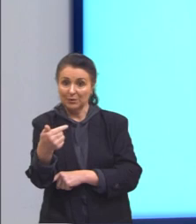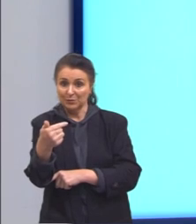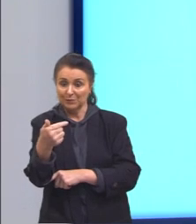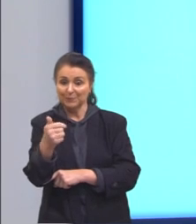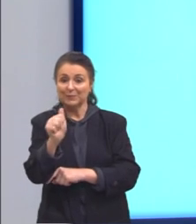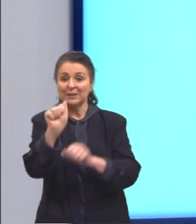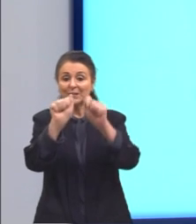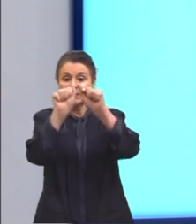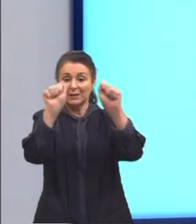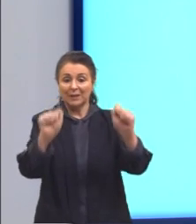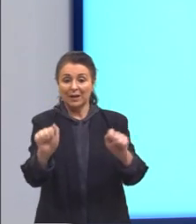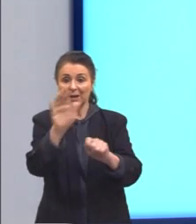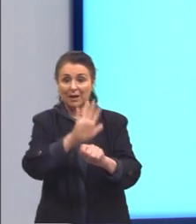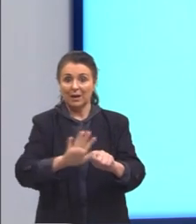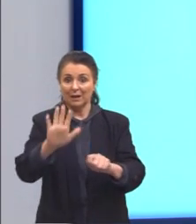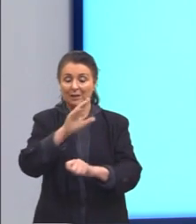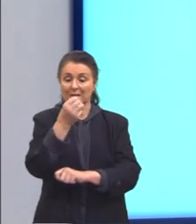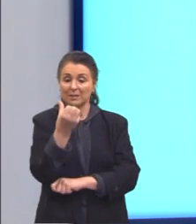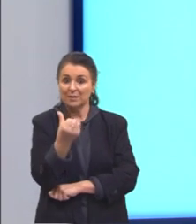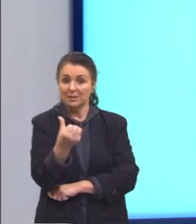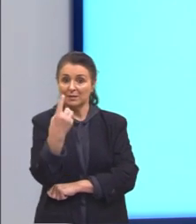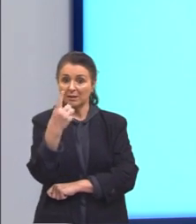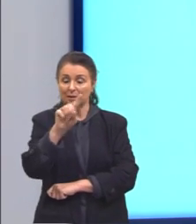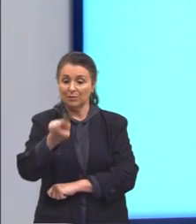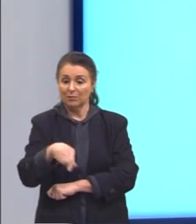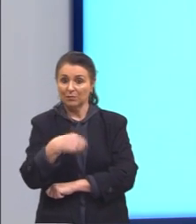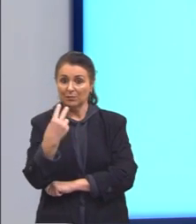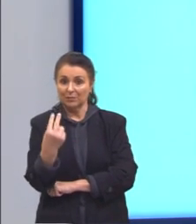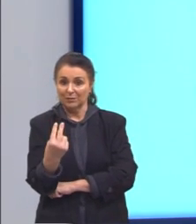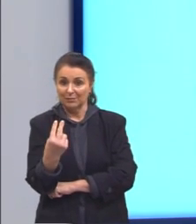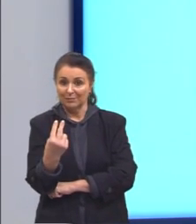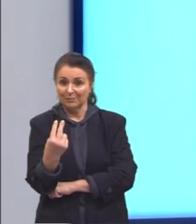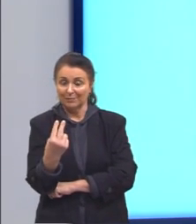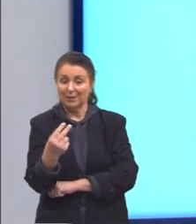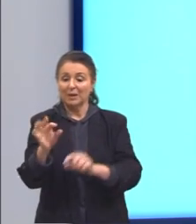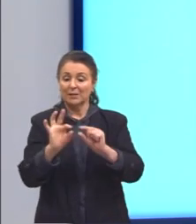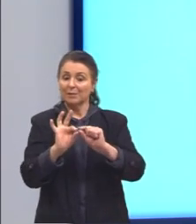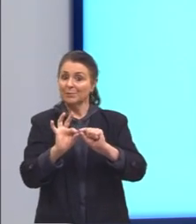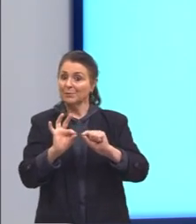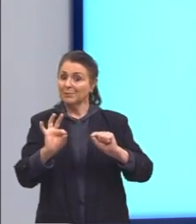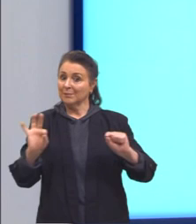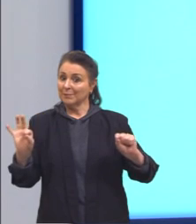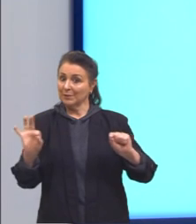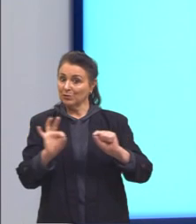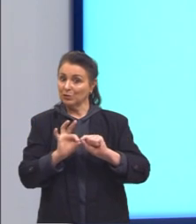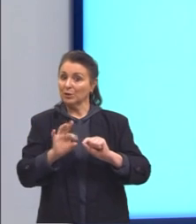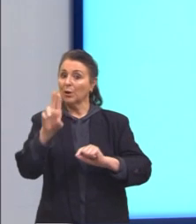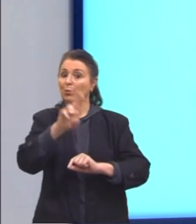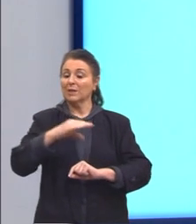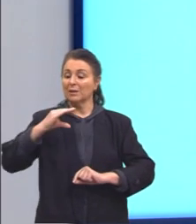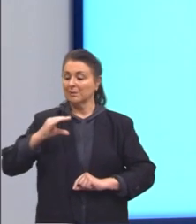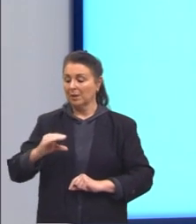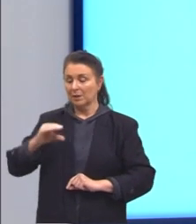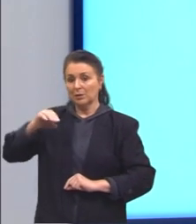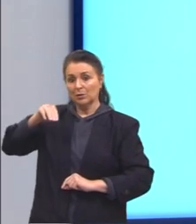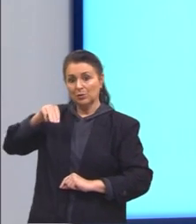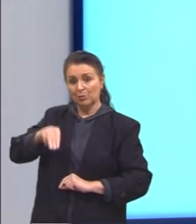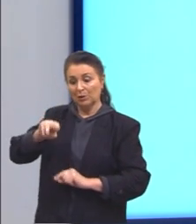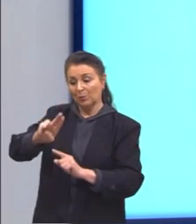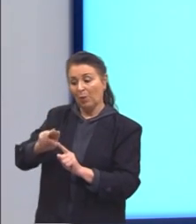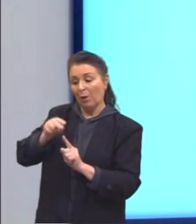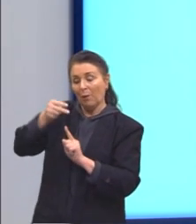nossa área de 61,2. Essa medida, então, é em centímetro quadrado.